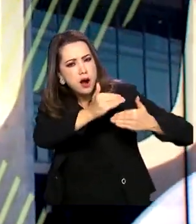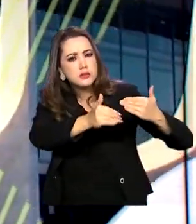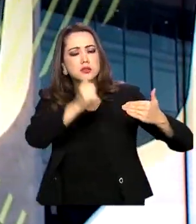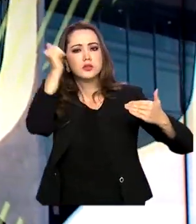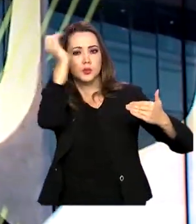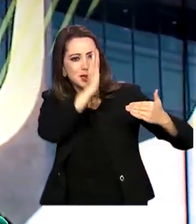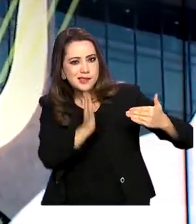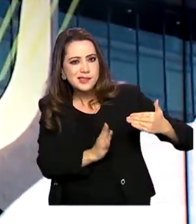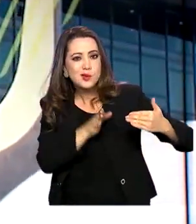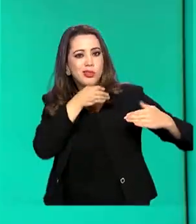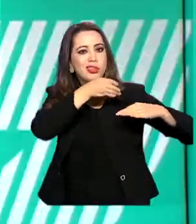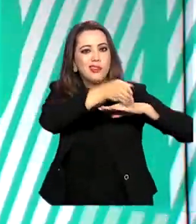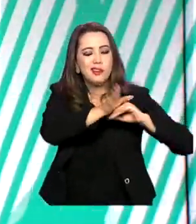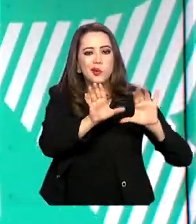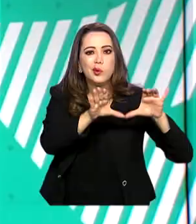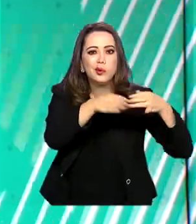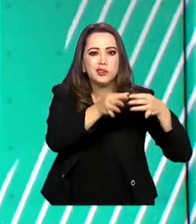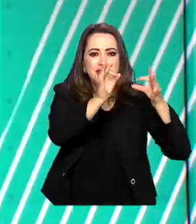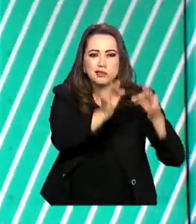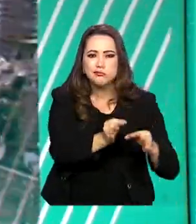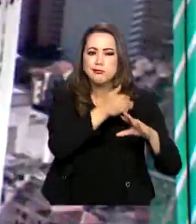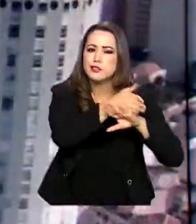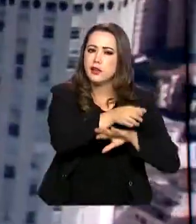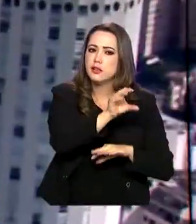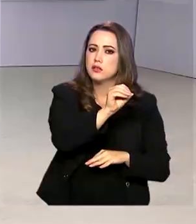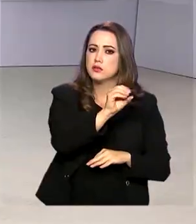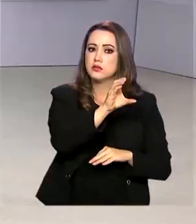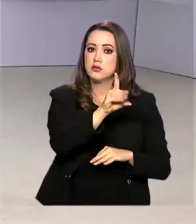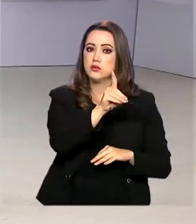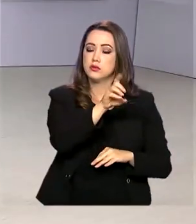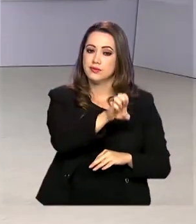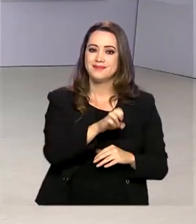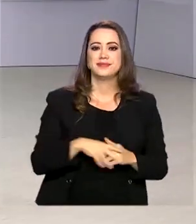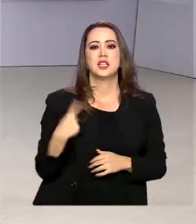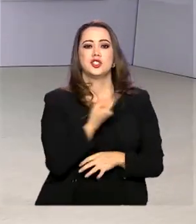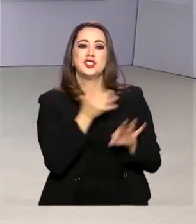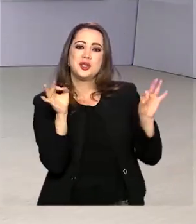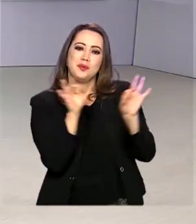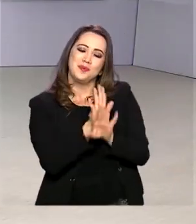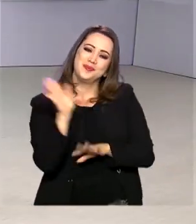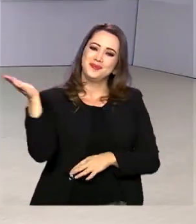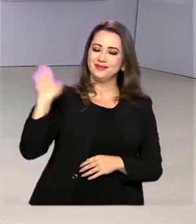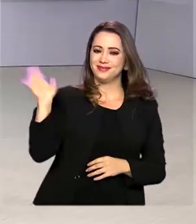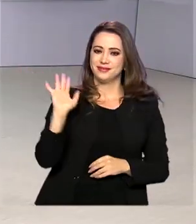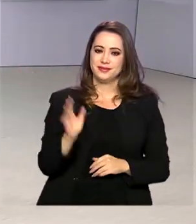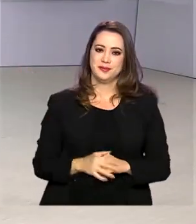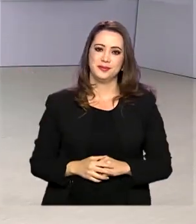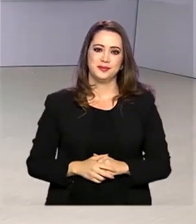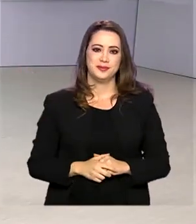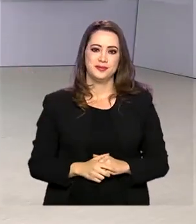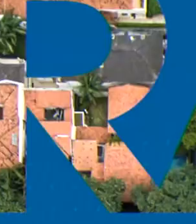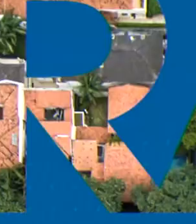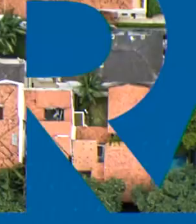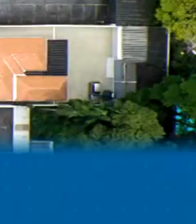para se tornar membro pleno da OCDE. A gente fica por aqui. Até a próxima edição.